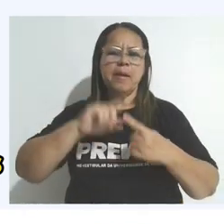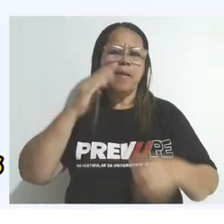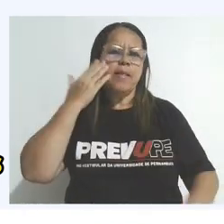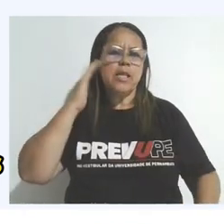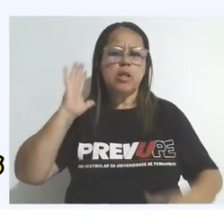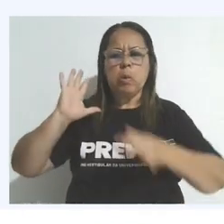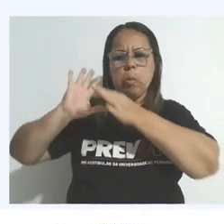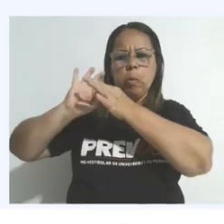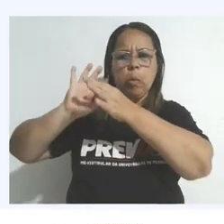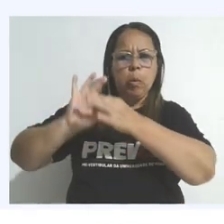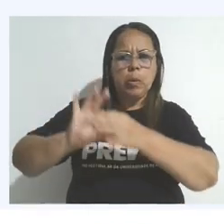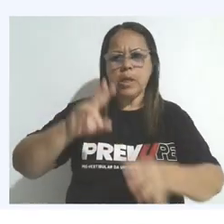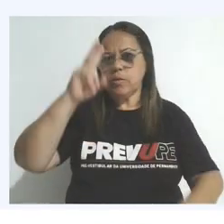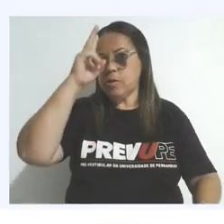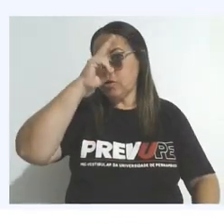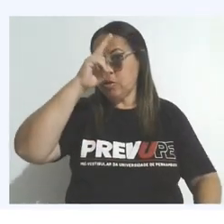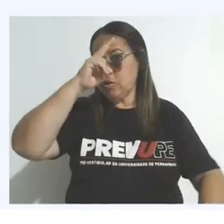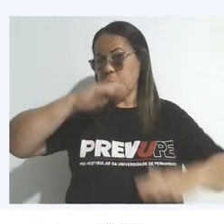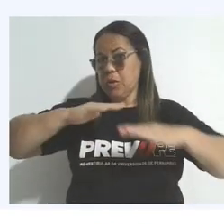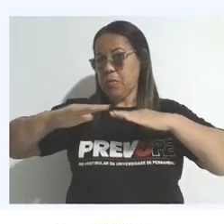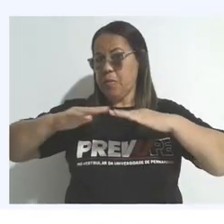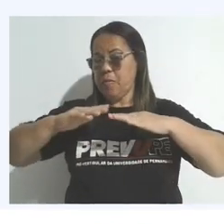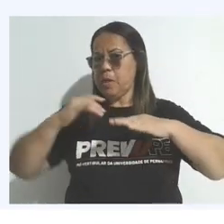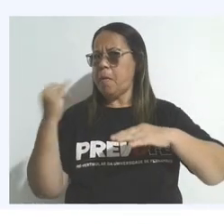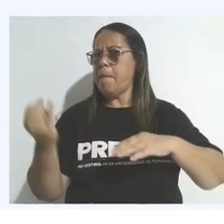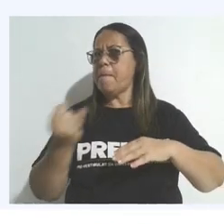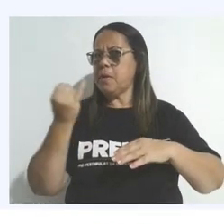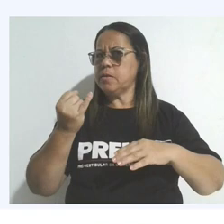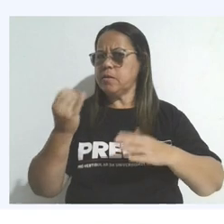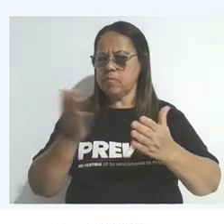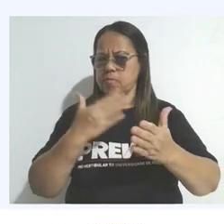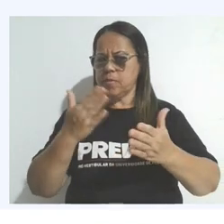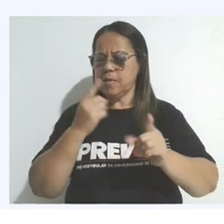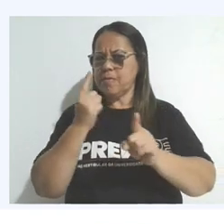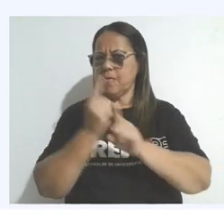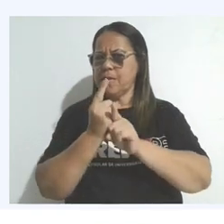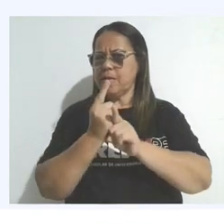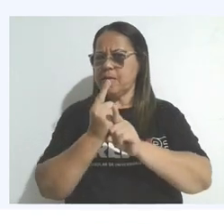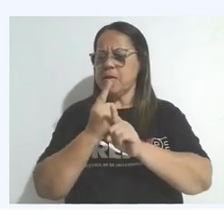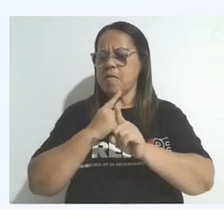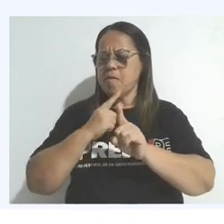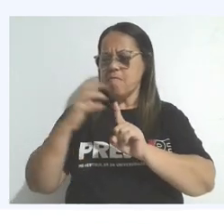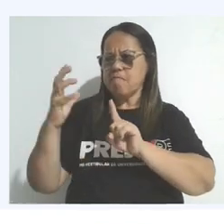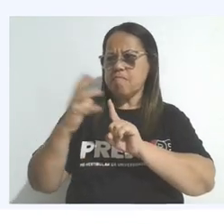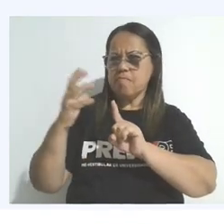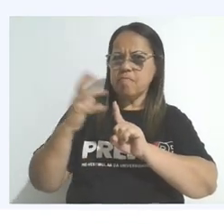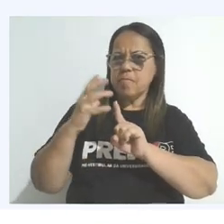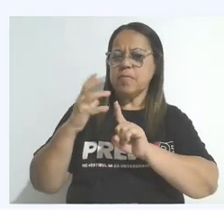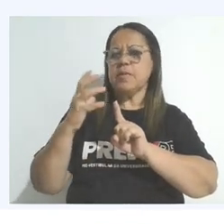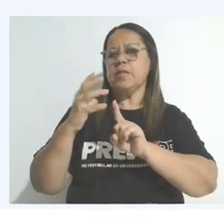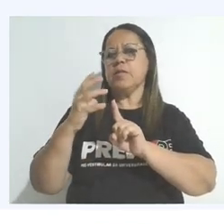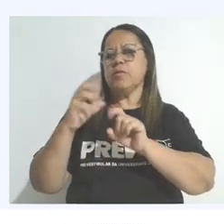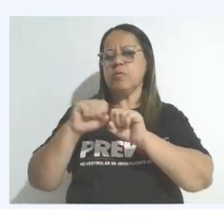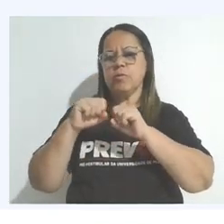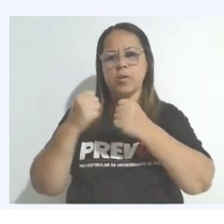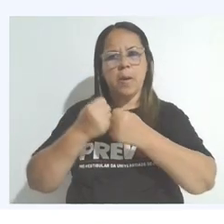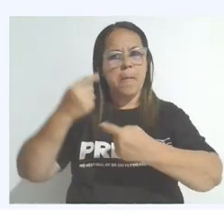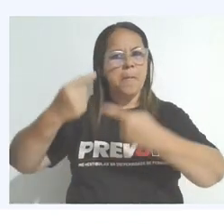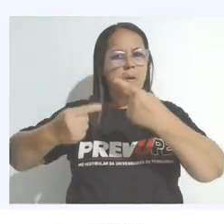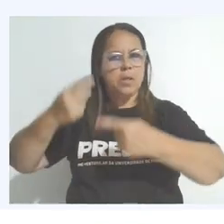desses movimentos é a chave para analisar as obras, revelando influências sociais e políticas, e também culturais.